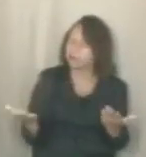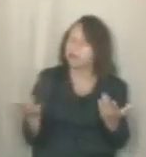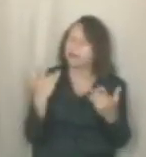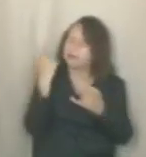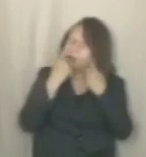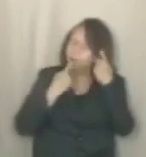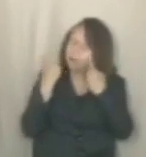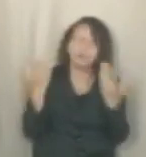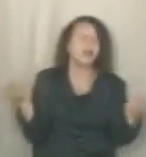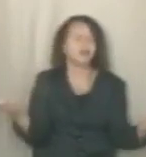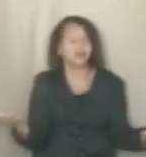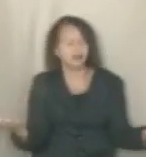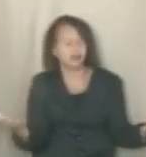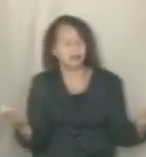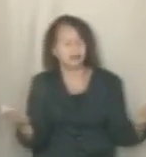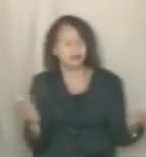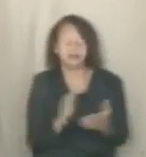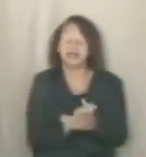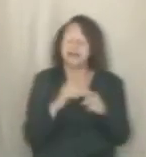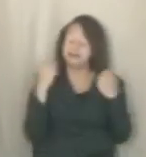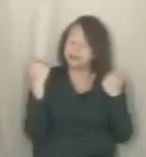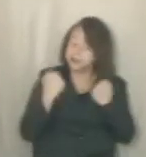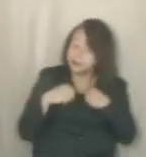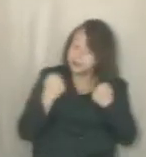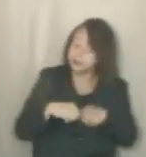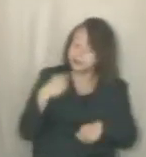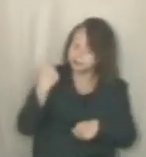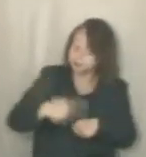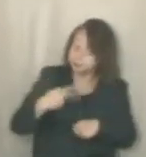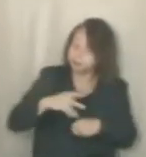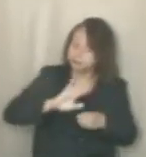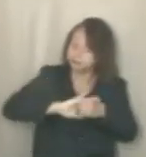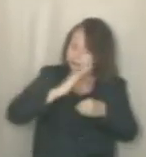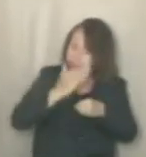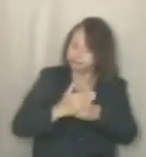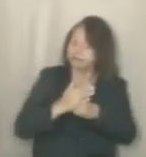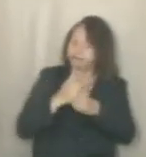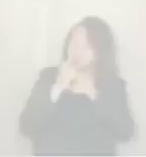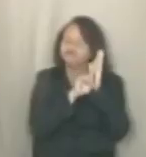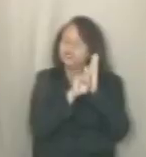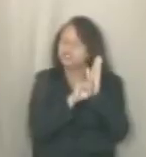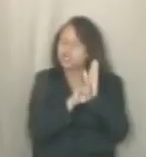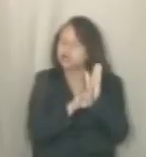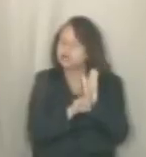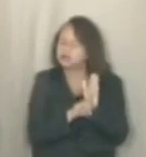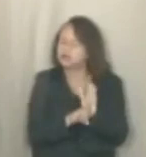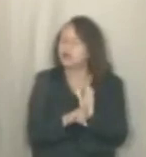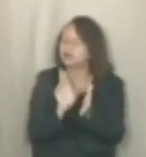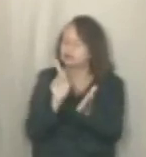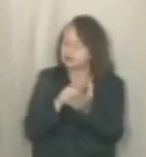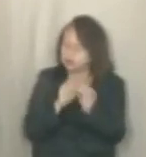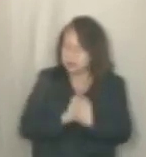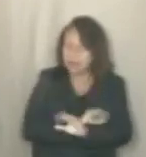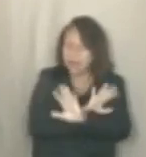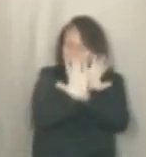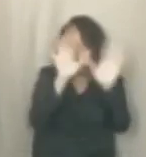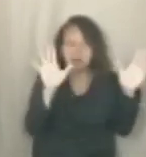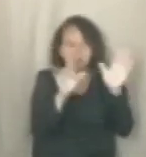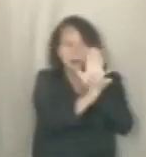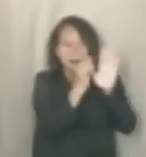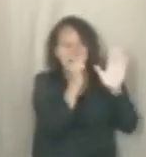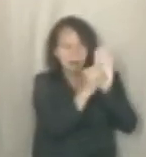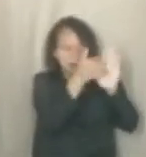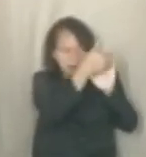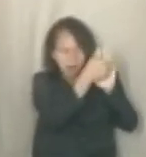preocupados com isso. É preciso que esta Câmara se posicione, que peça de fato clareza nas listas,